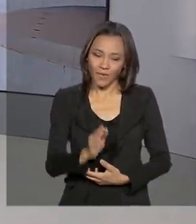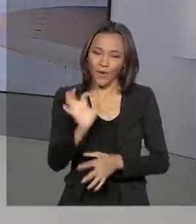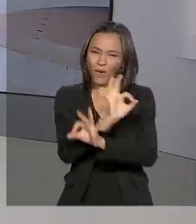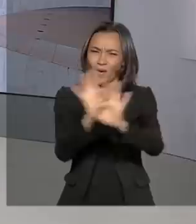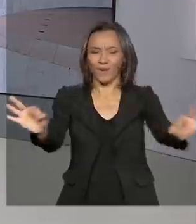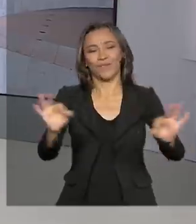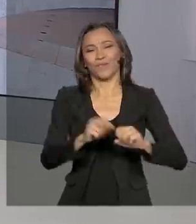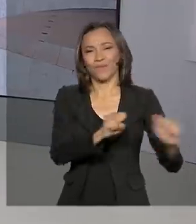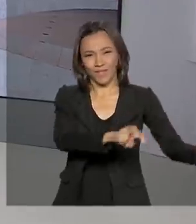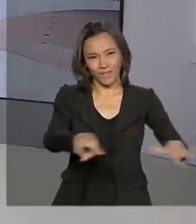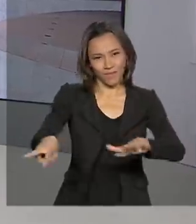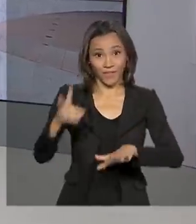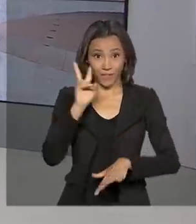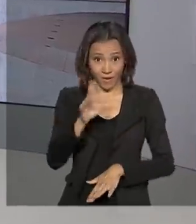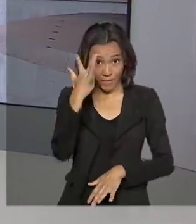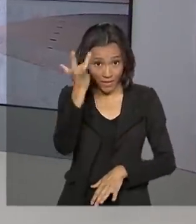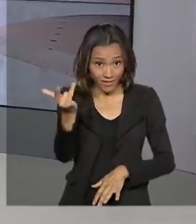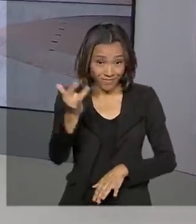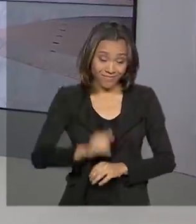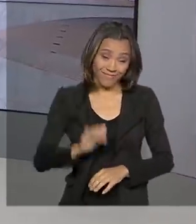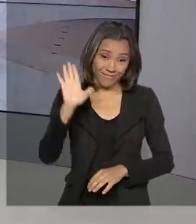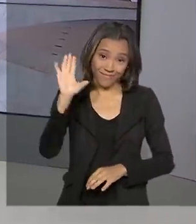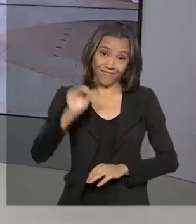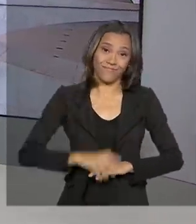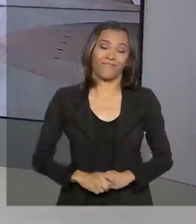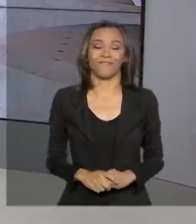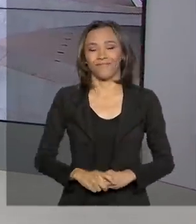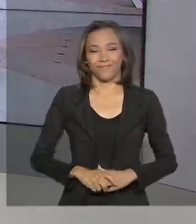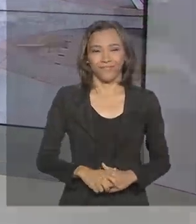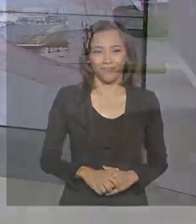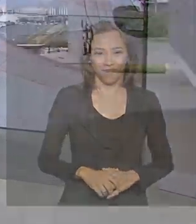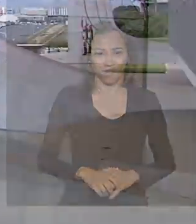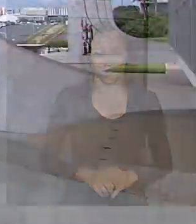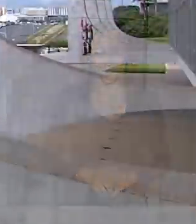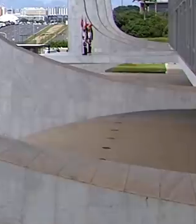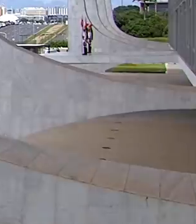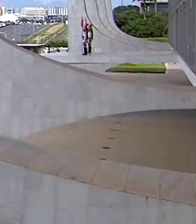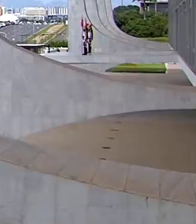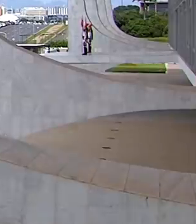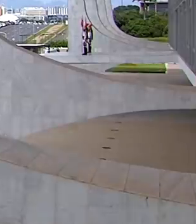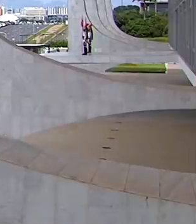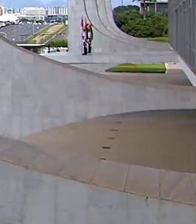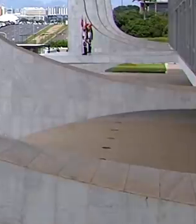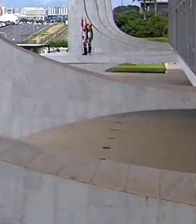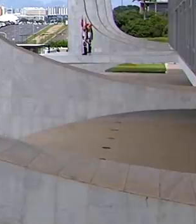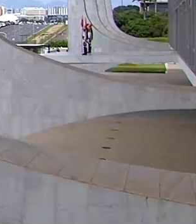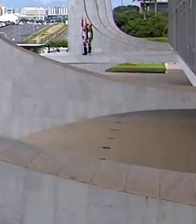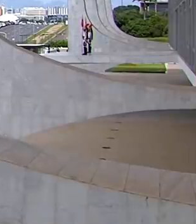semana para você. A gente se vê amanhã. Até lá, tchau, tchau. A gente